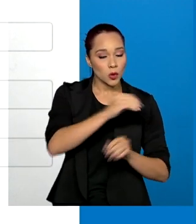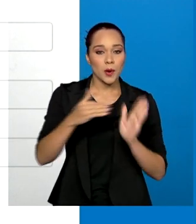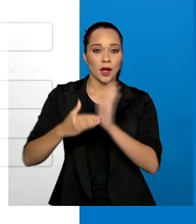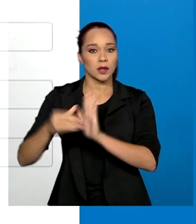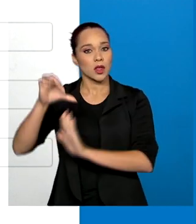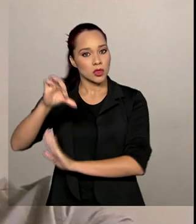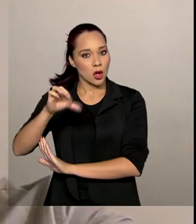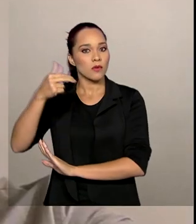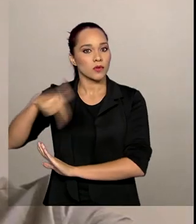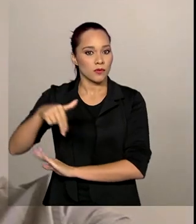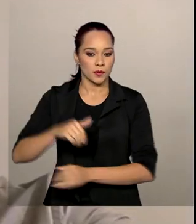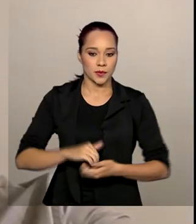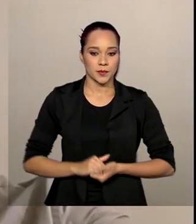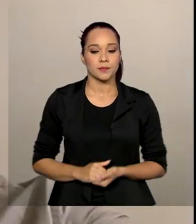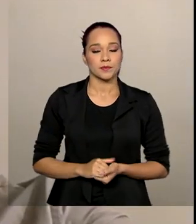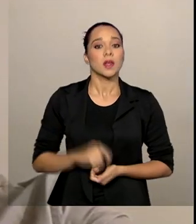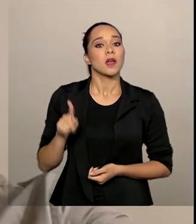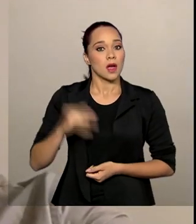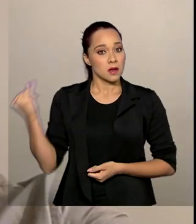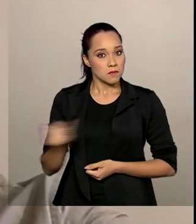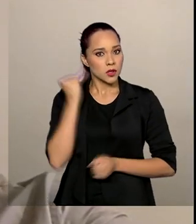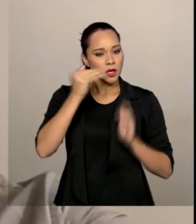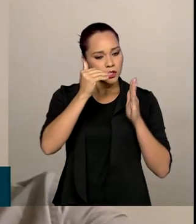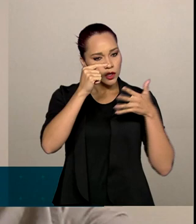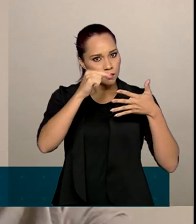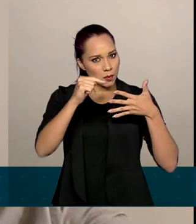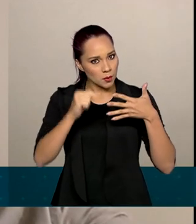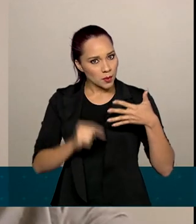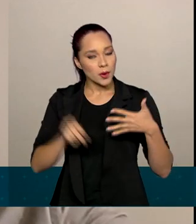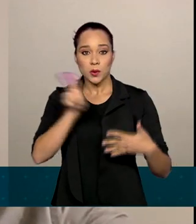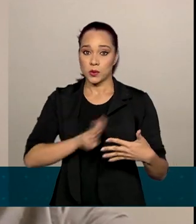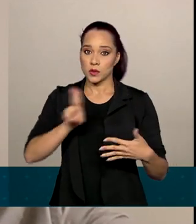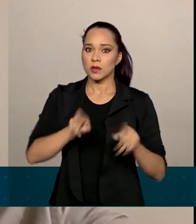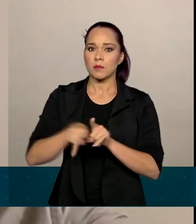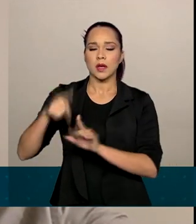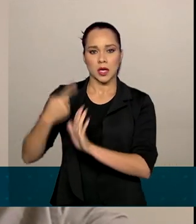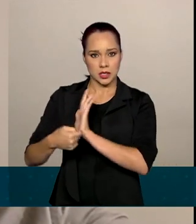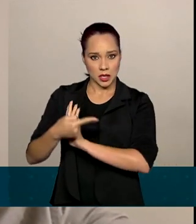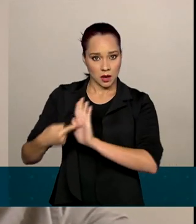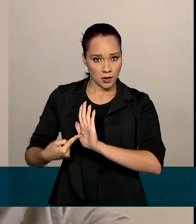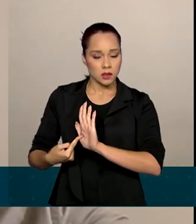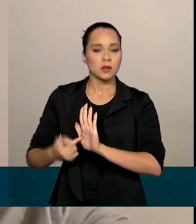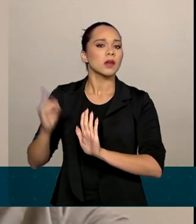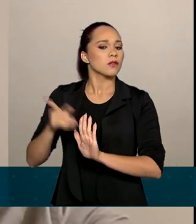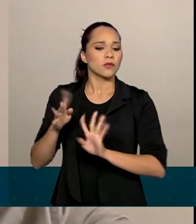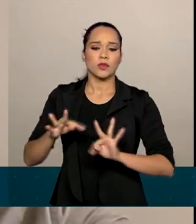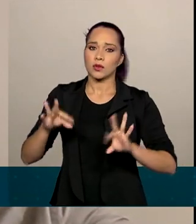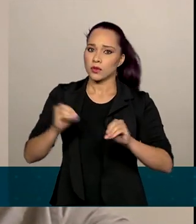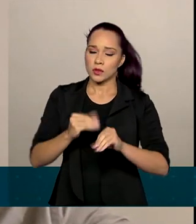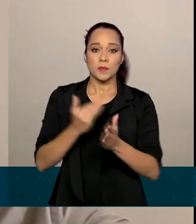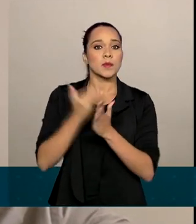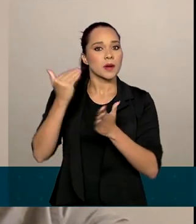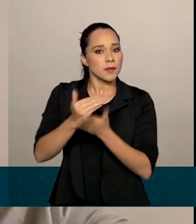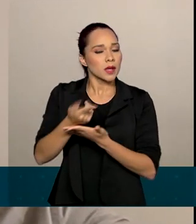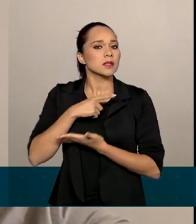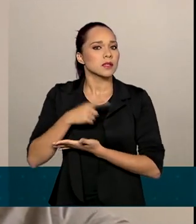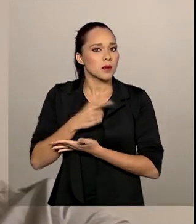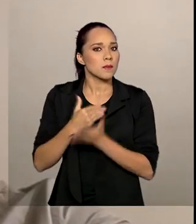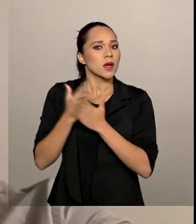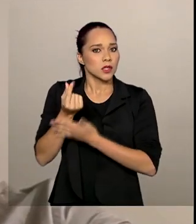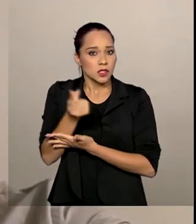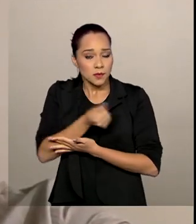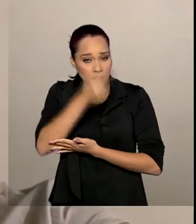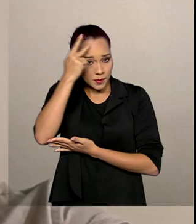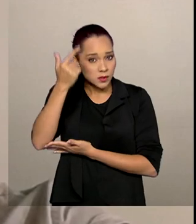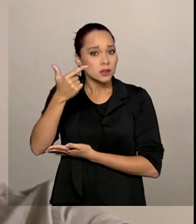9 de novembro. É importante que os critérios que nós usamos e os cancelamentos feitos foram no intuito ter mais recursos disponíveis para